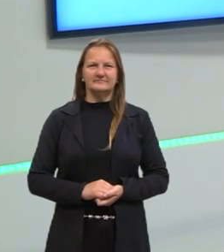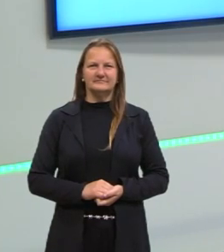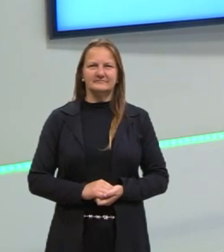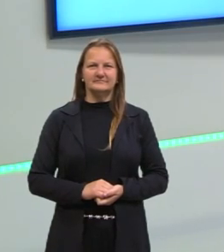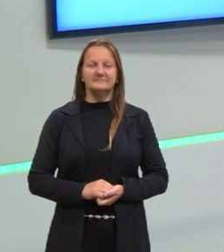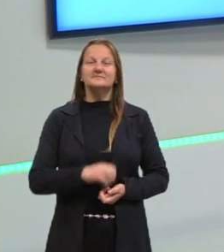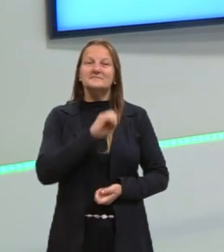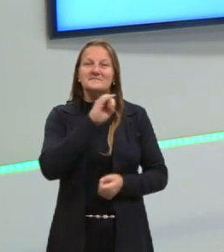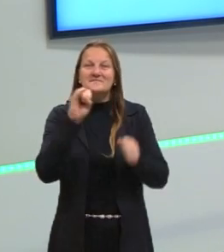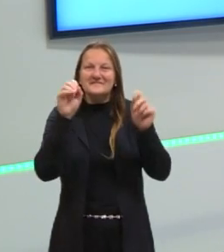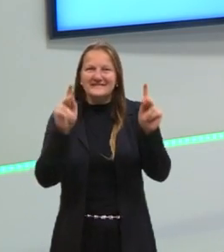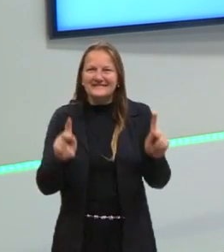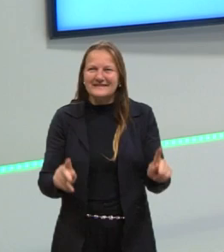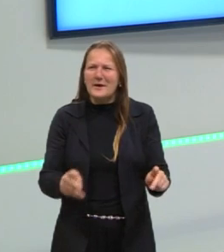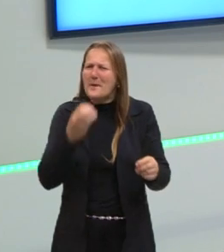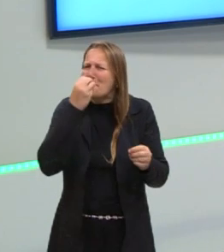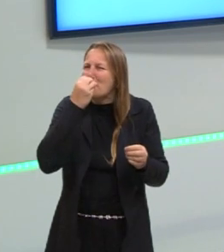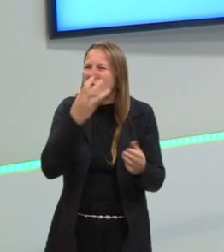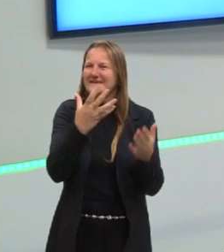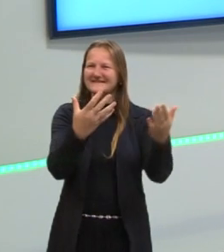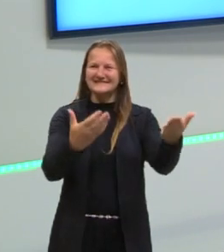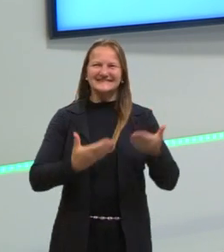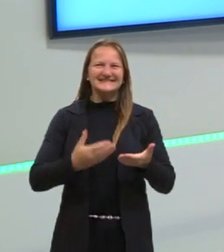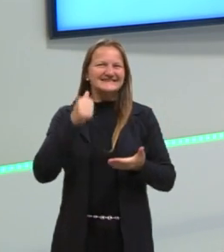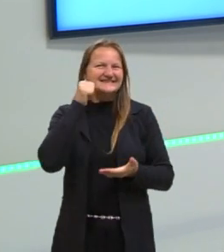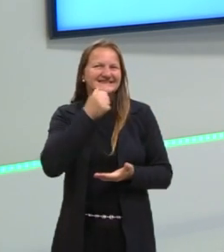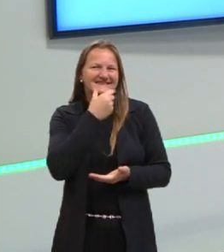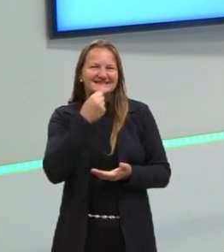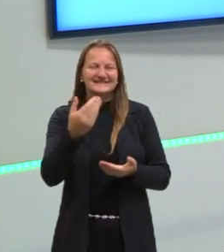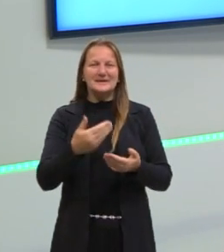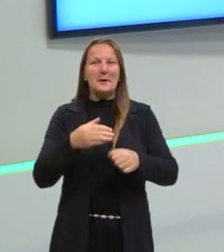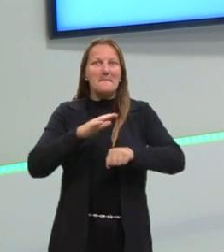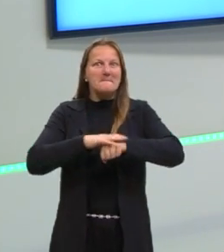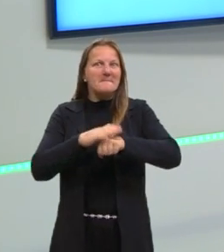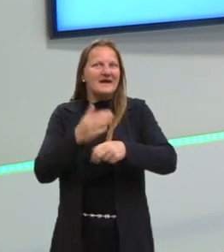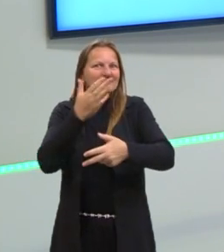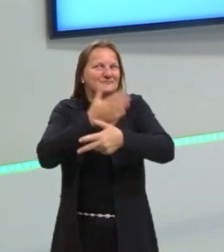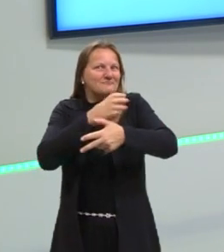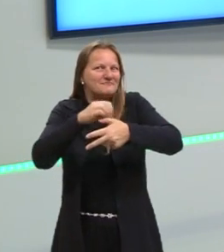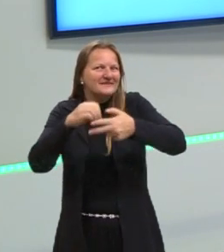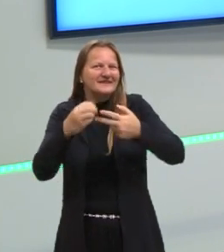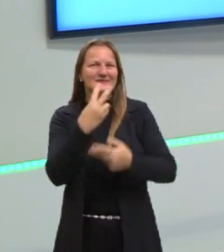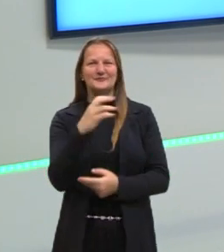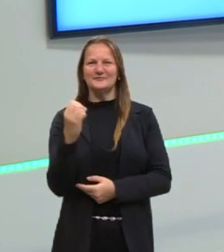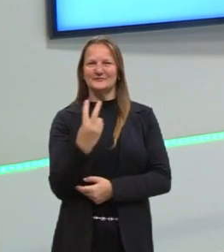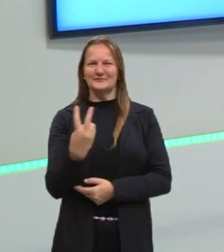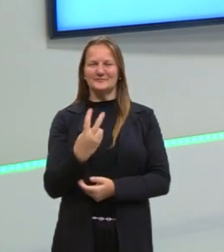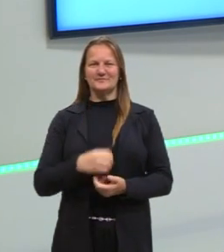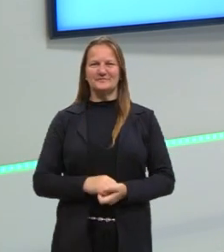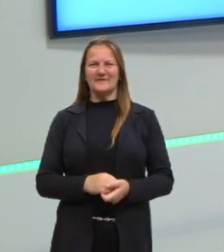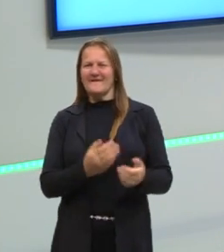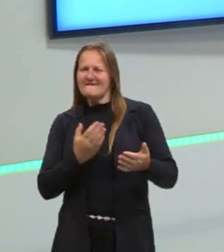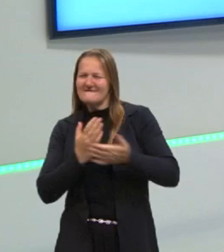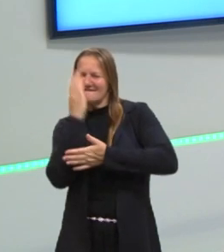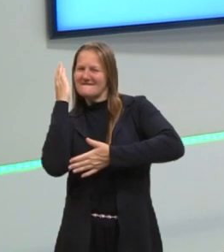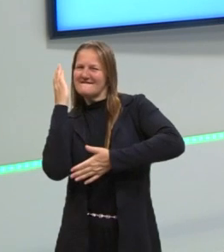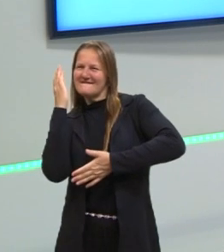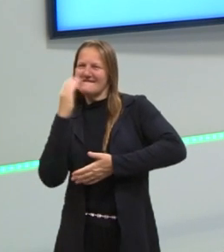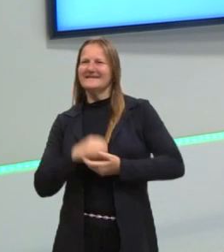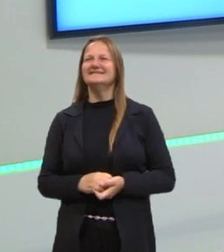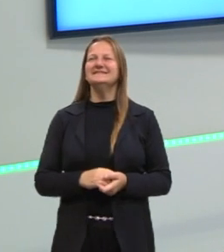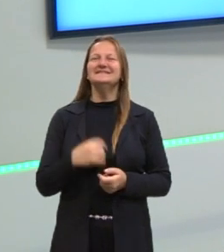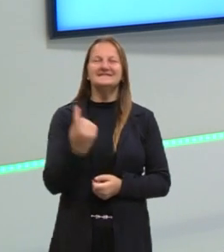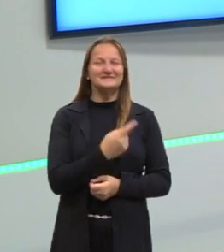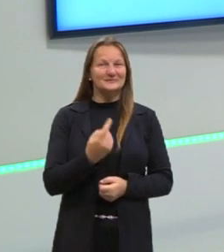Olá pessoal, sejam bem-vindos e bem-vindas a mais um programa pré-ENEM 2022. Partiu passar? Nós